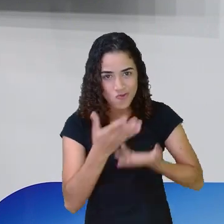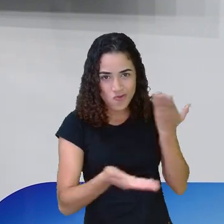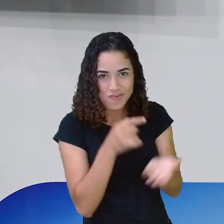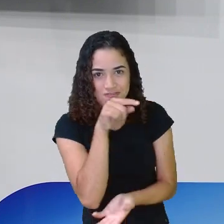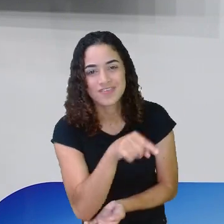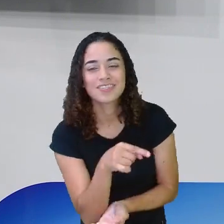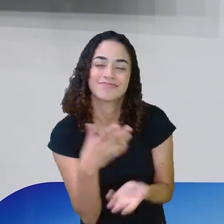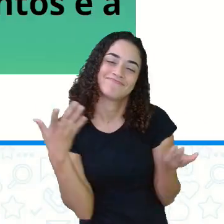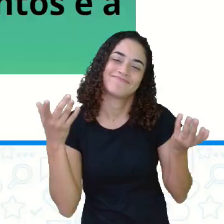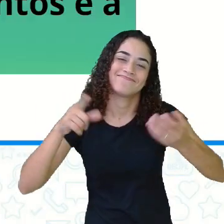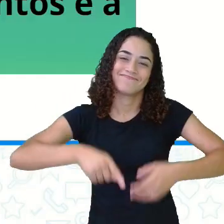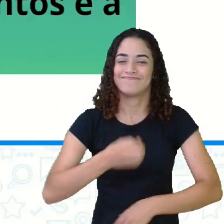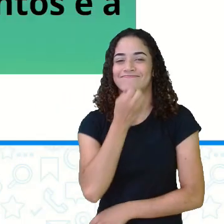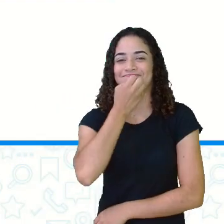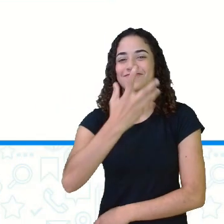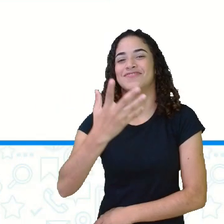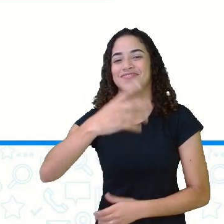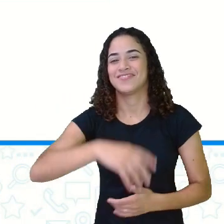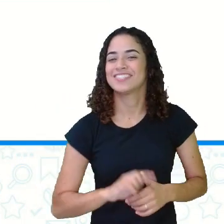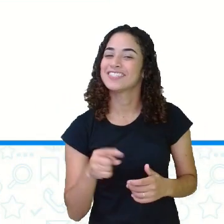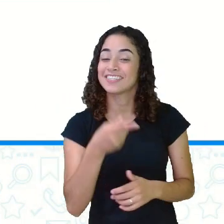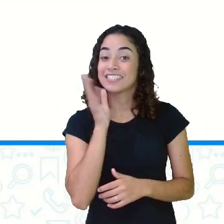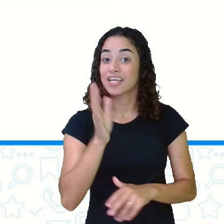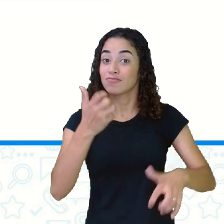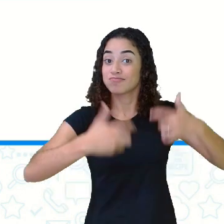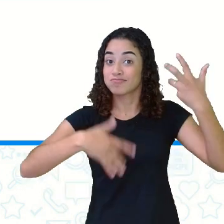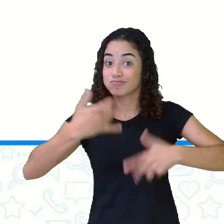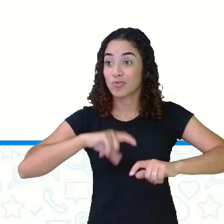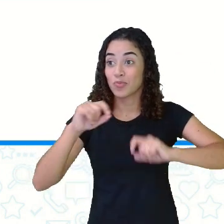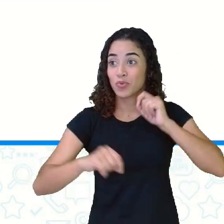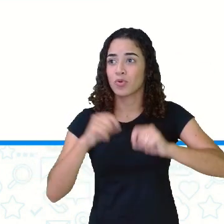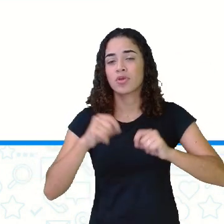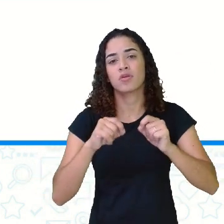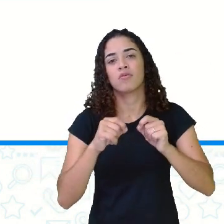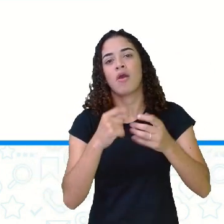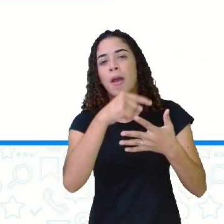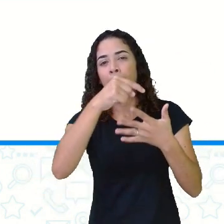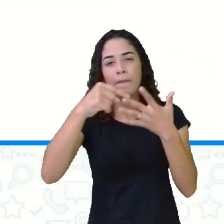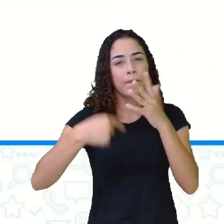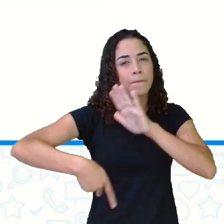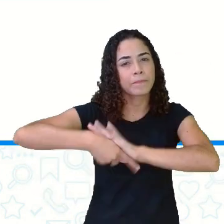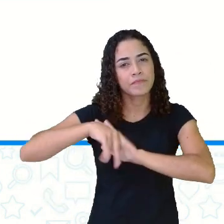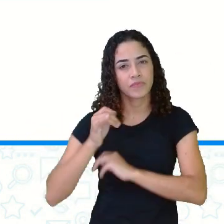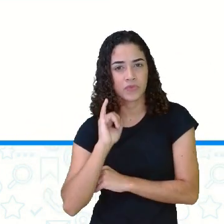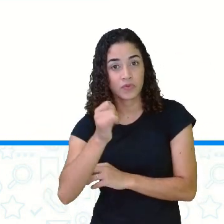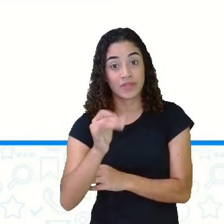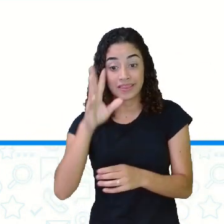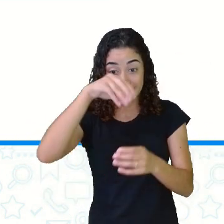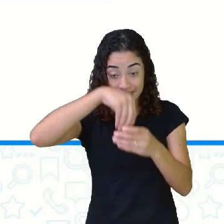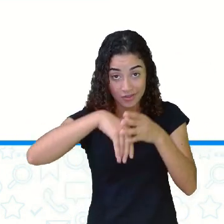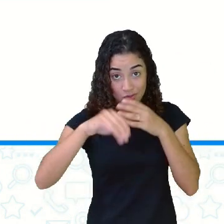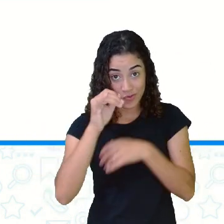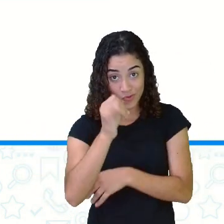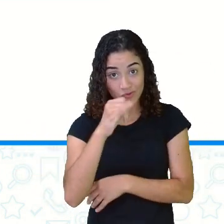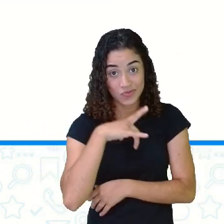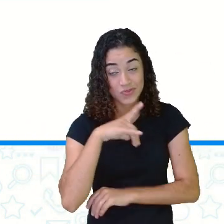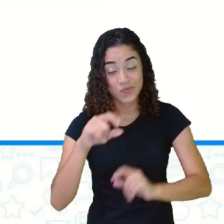está valendo aí. Então, a gente vai falar um pouquinho aqui sobre os elementos do conto. E dentro deste conto,